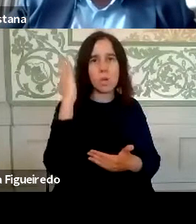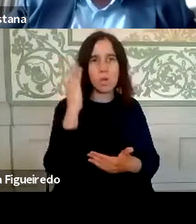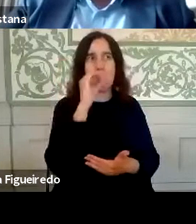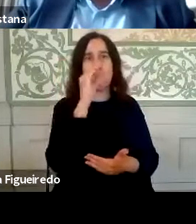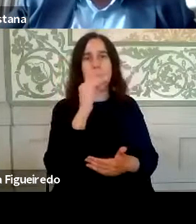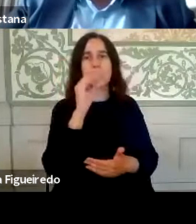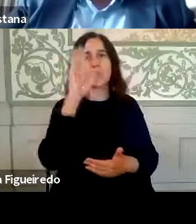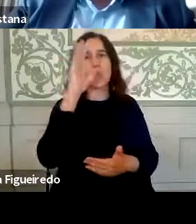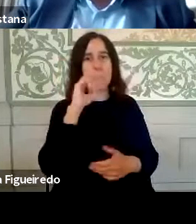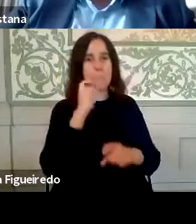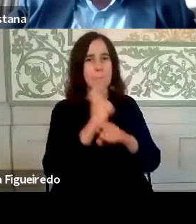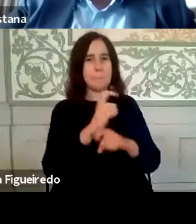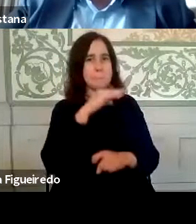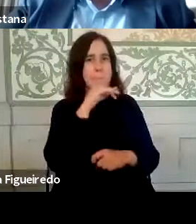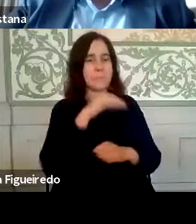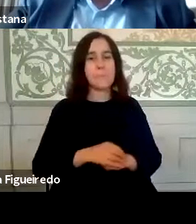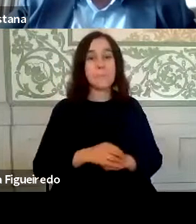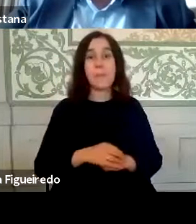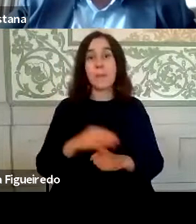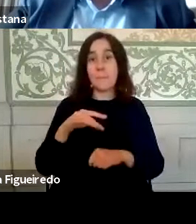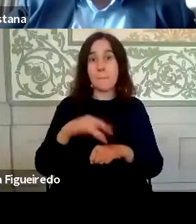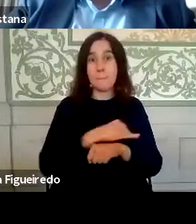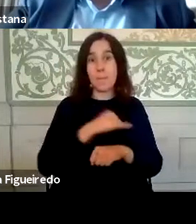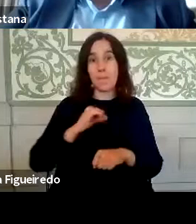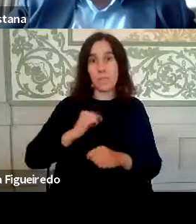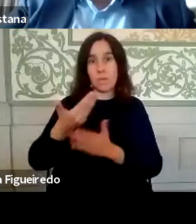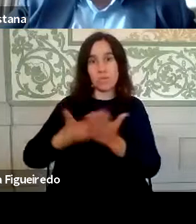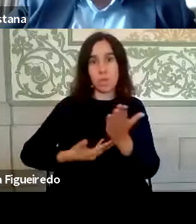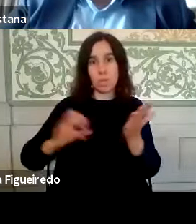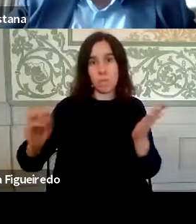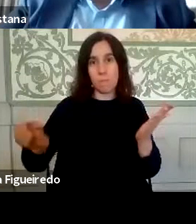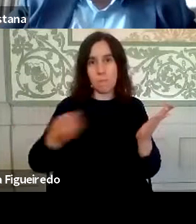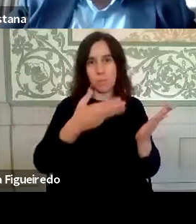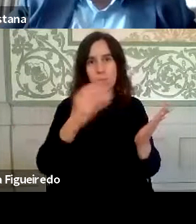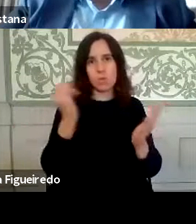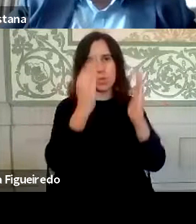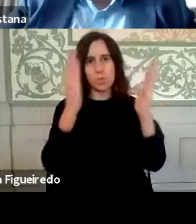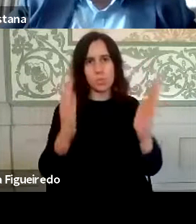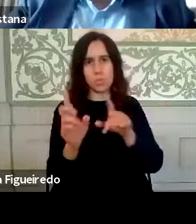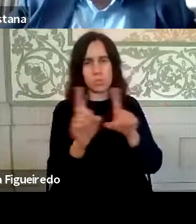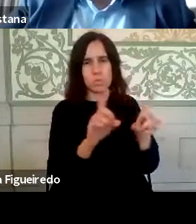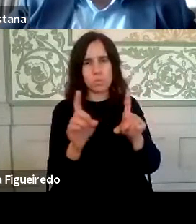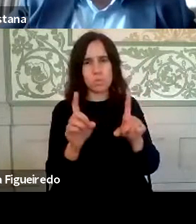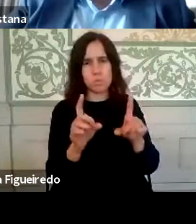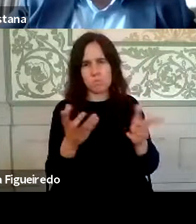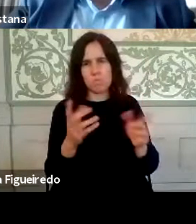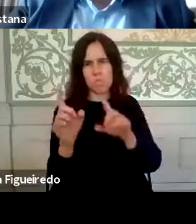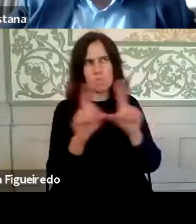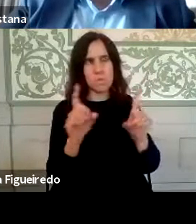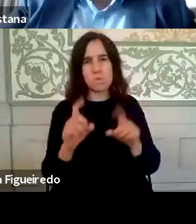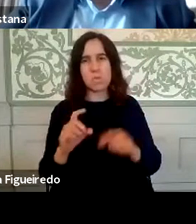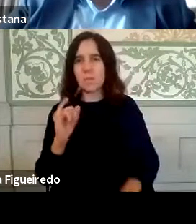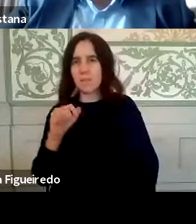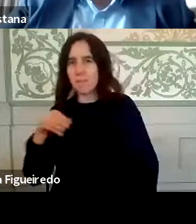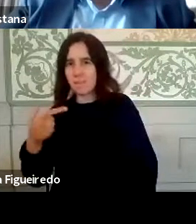meu médico mandou um atestado médico para o Instituto de Transportes... PMT,